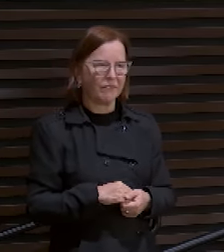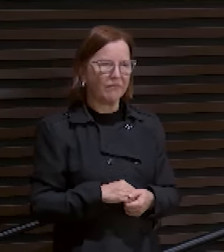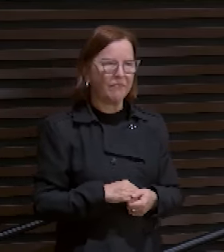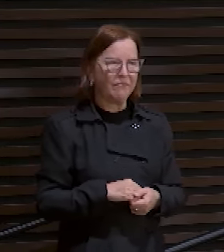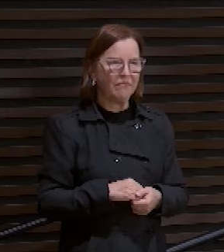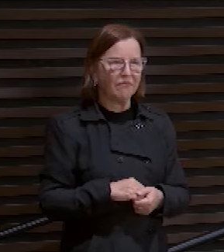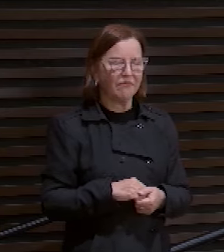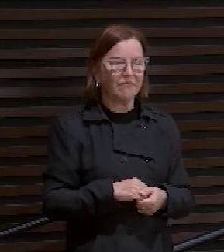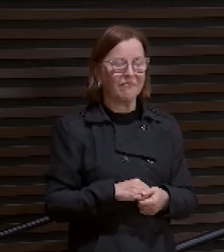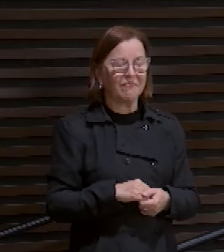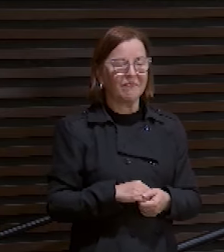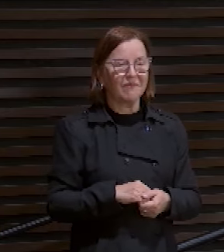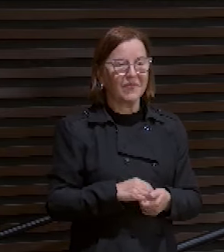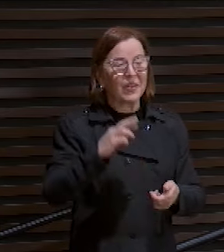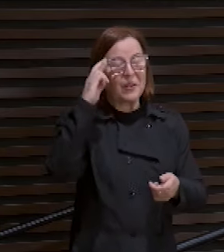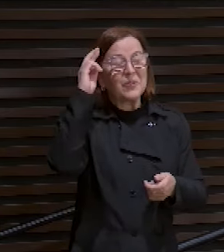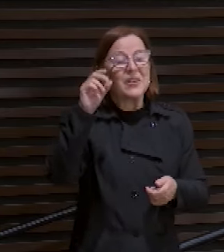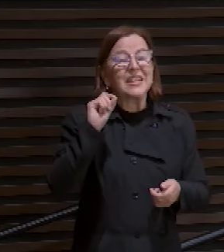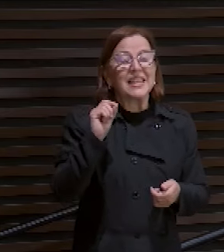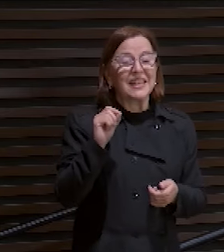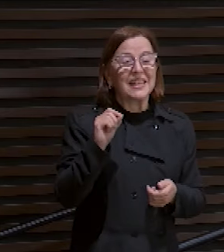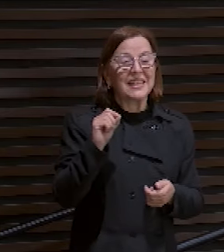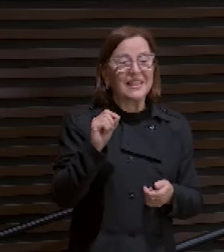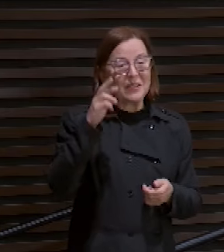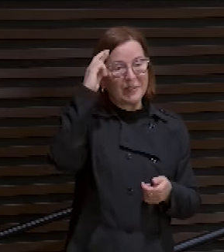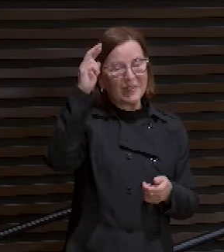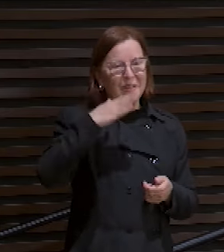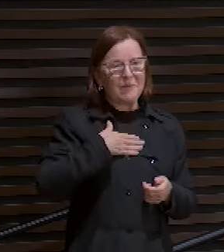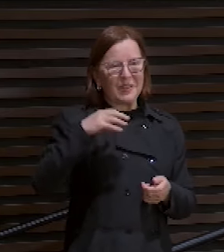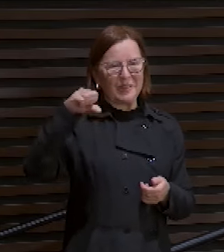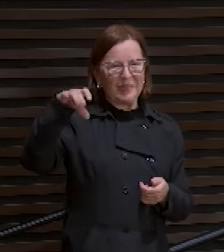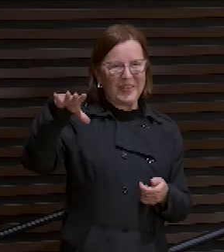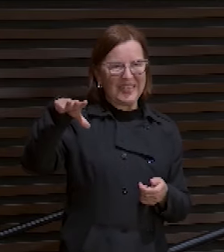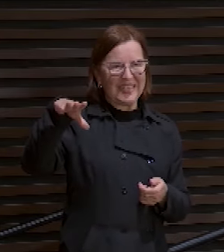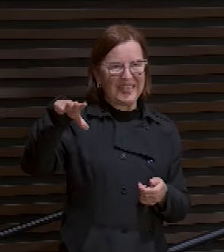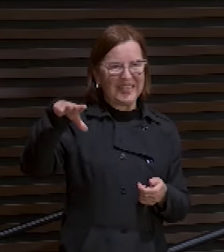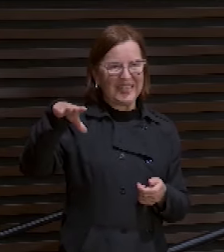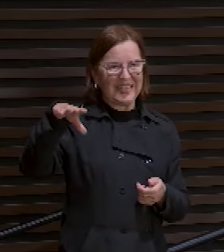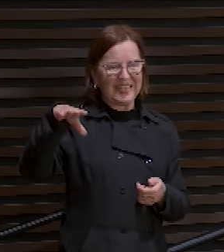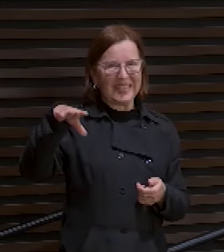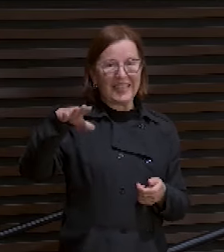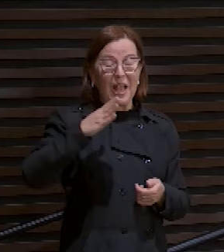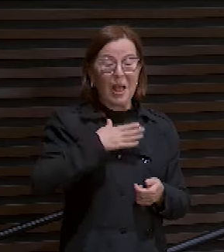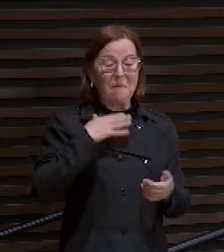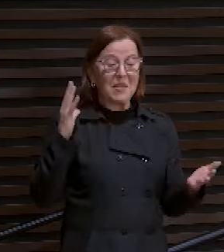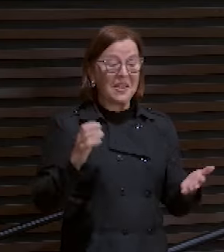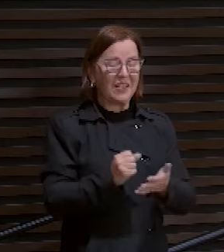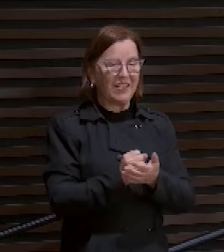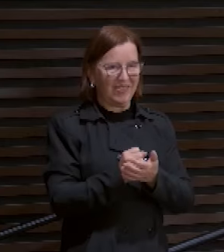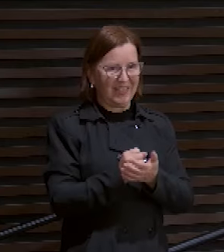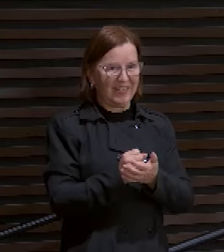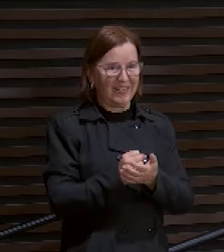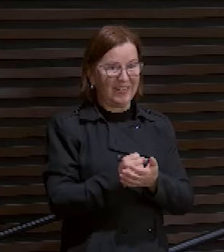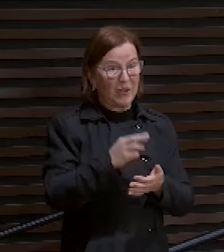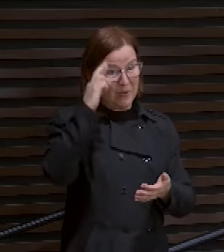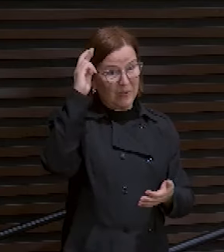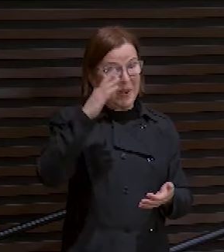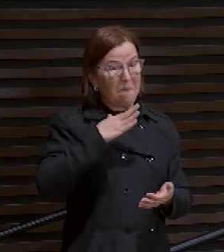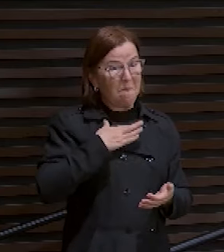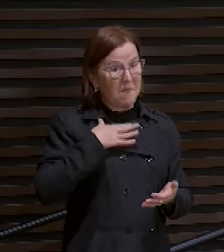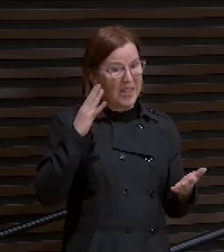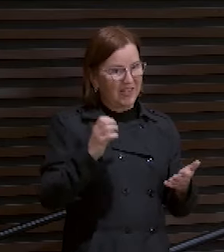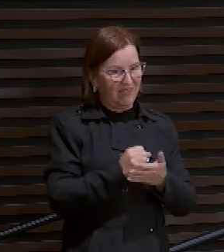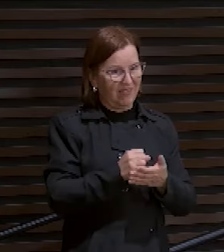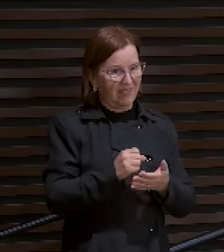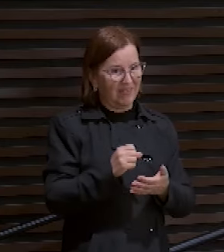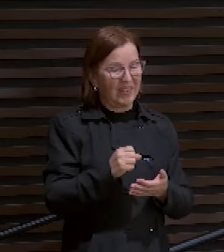O que o Senhor é? O Senhor é a minha luz. E a minha salvação. Ele é a minha salvação. Ele não